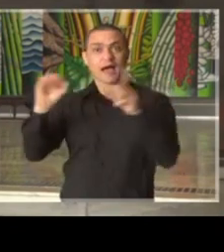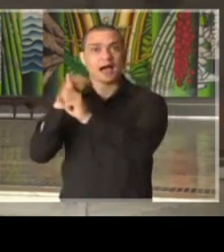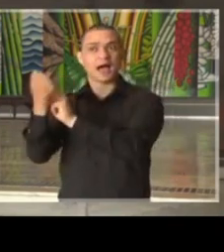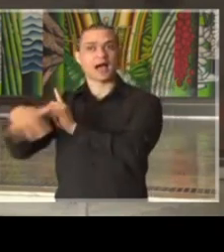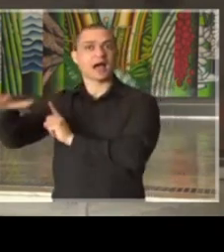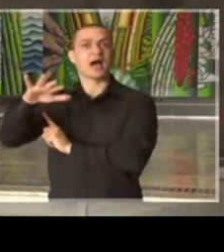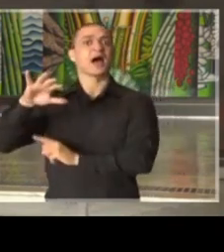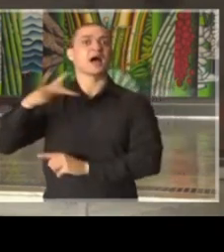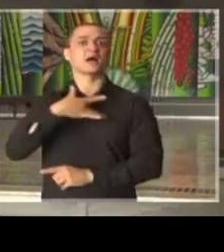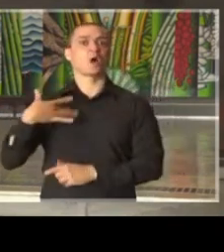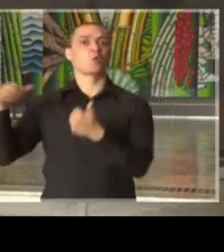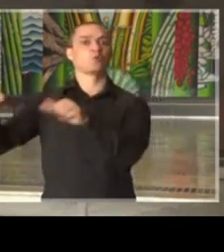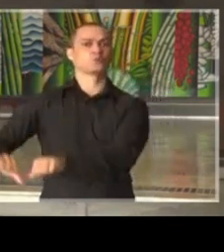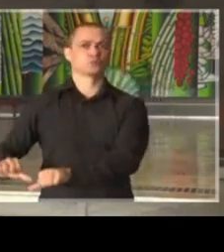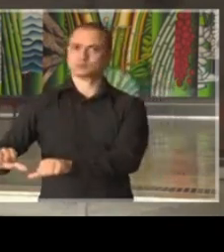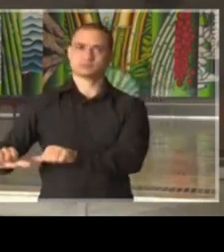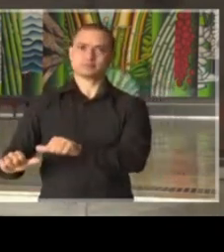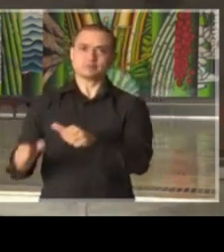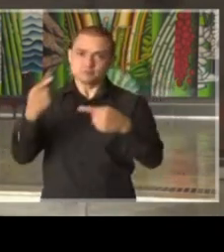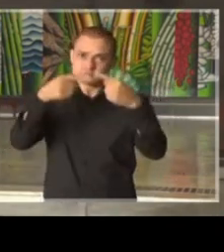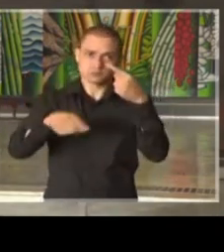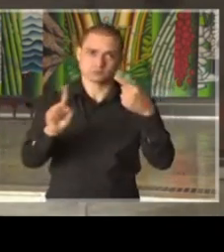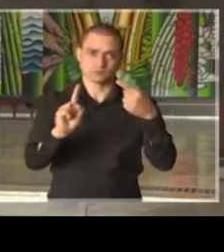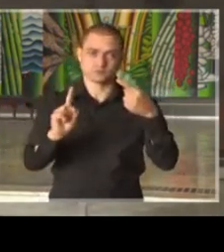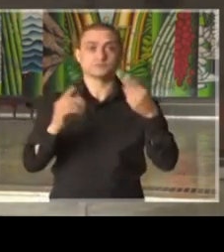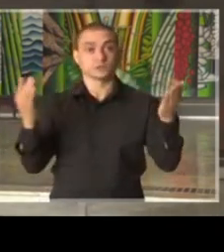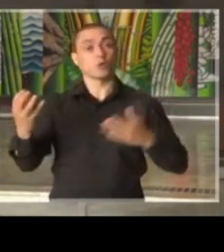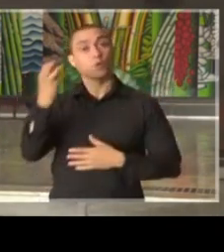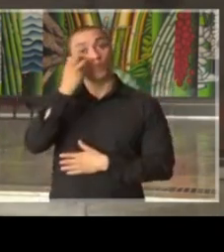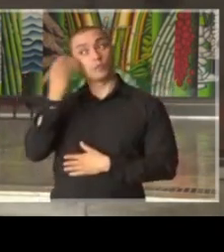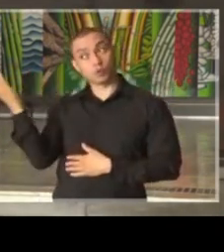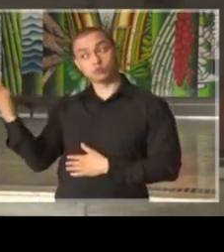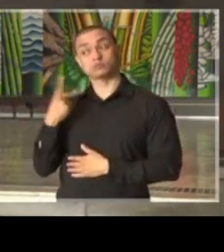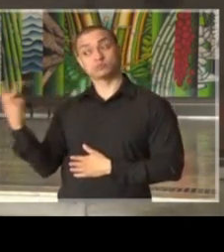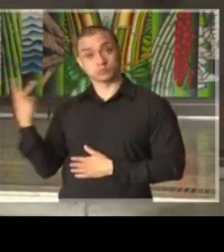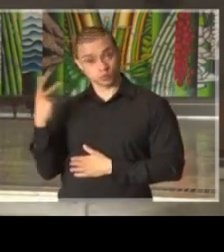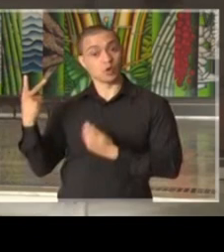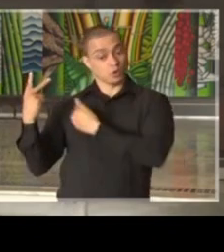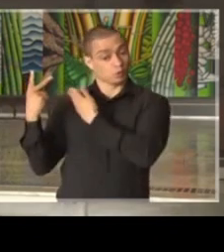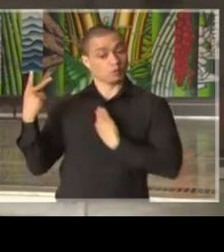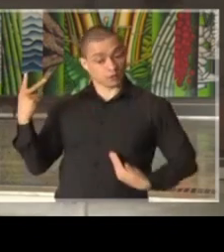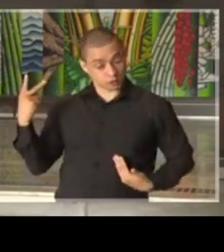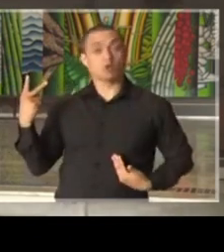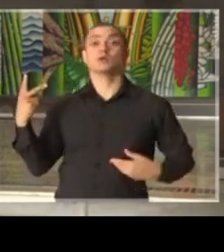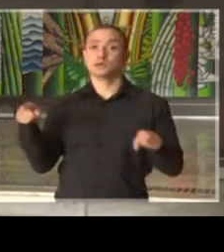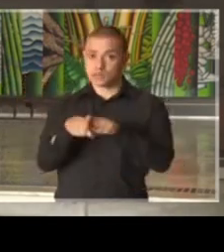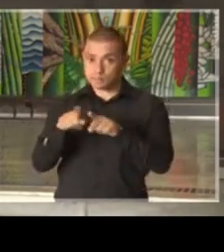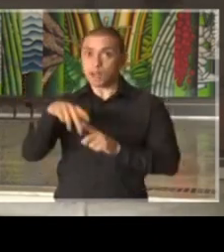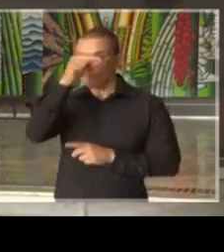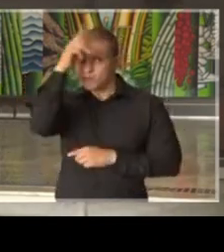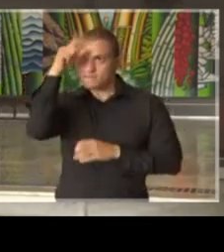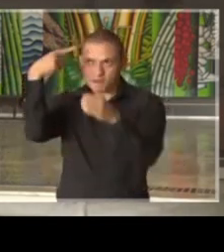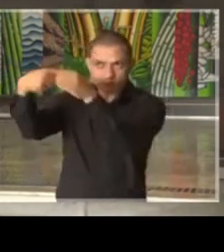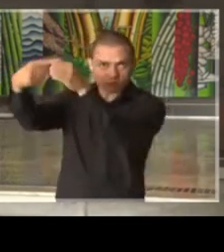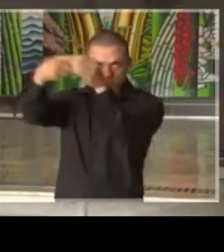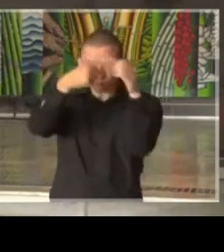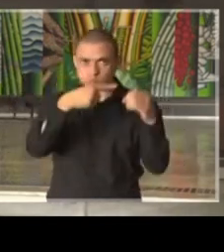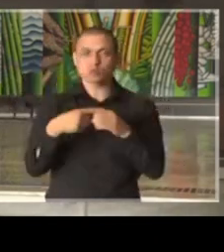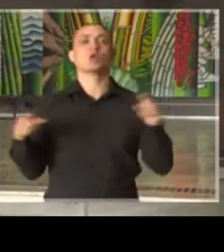saúde da população dos brasileiros de São Paulo. Bruno Covas e eu, como governador, assim como os prefeitos dos outros